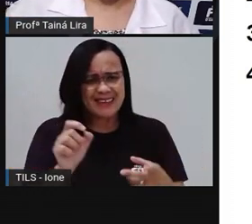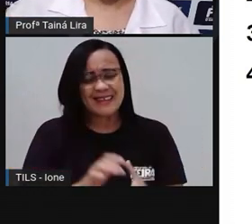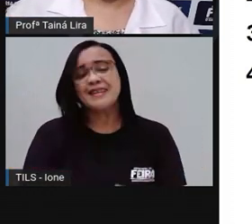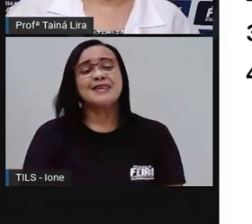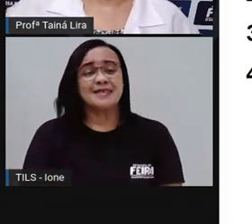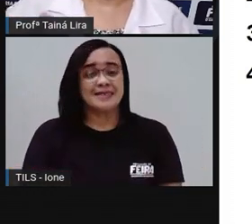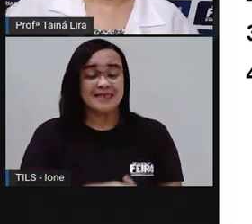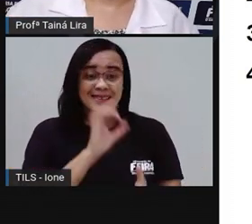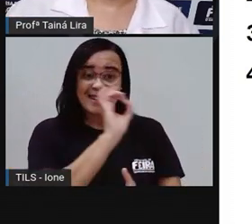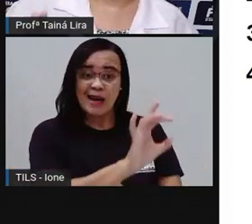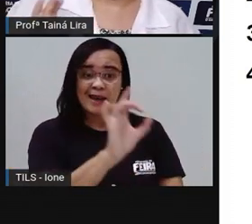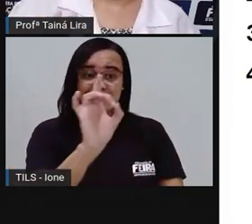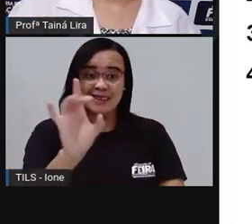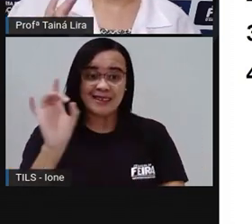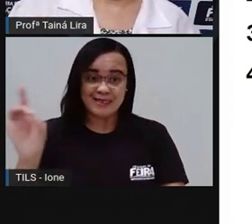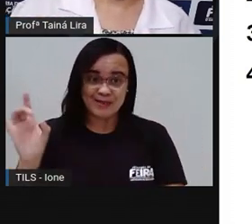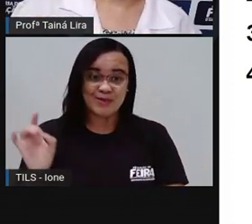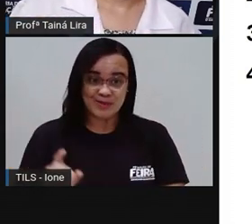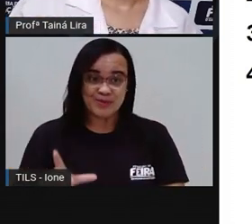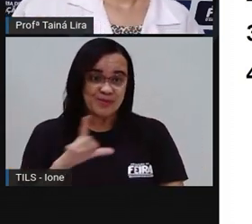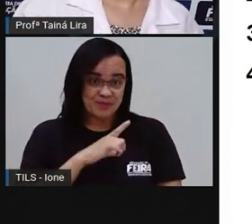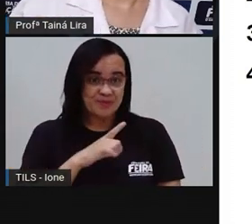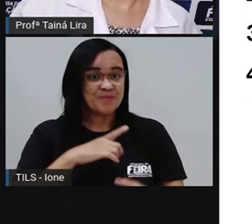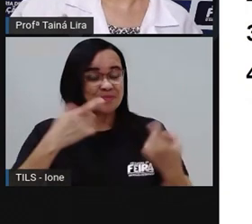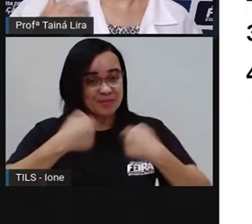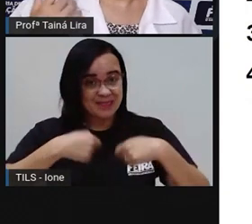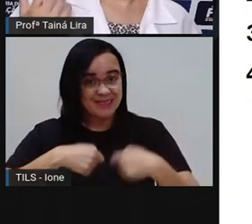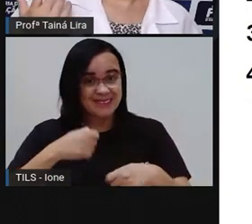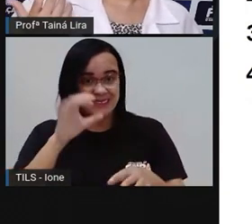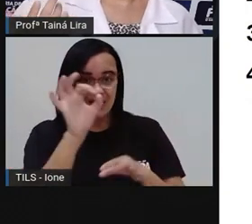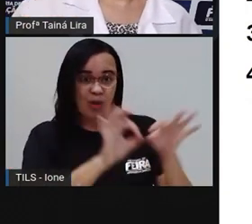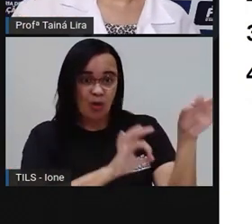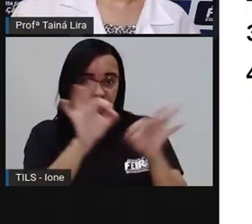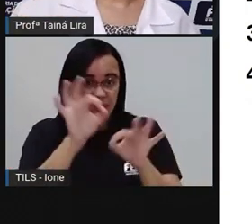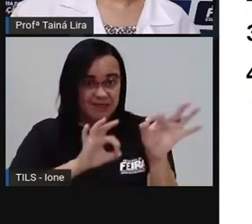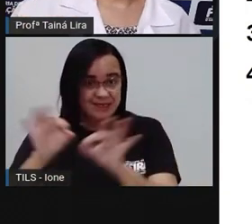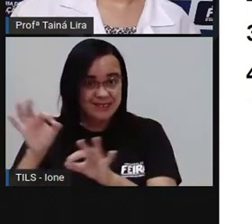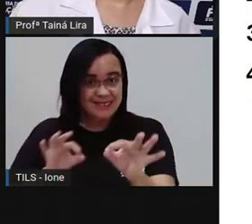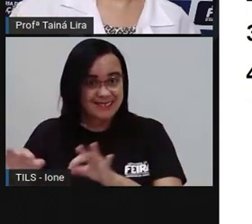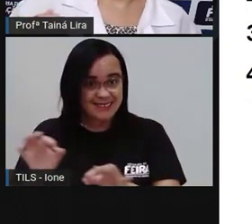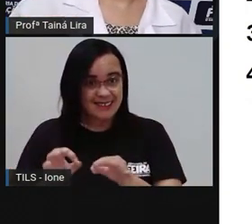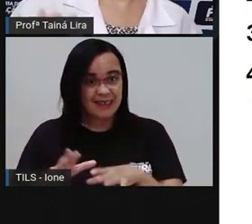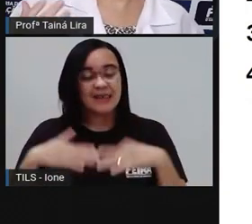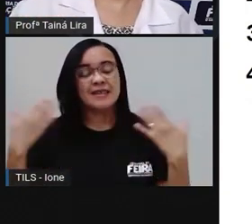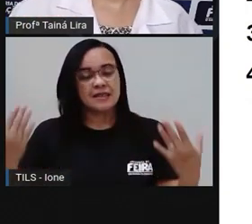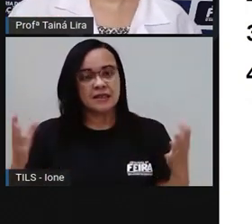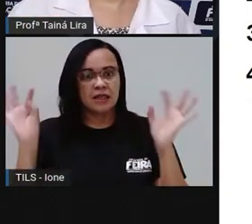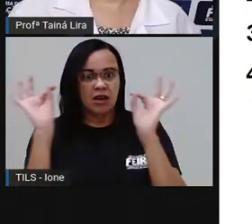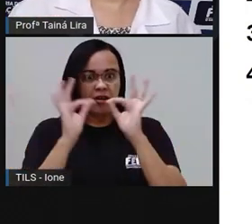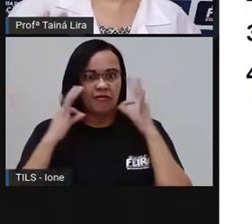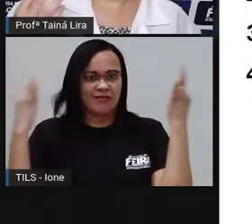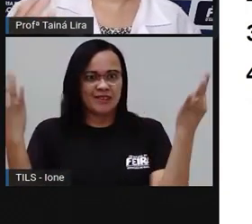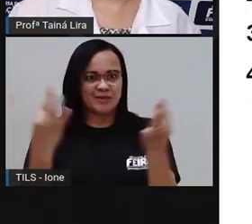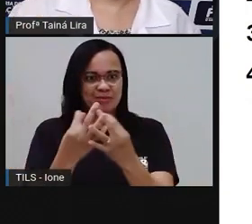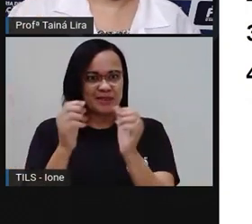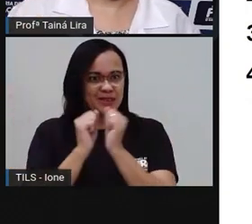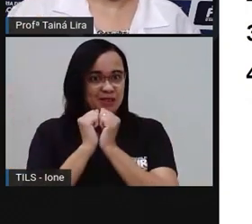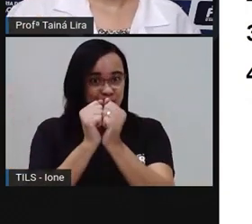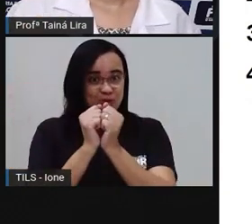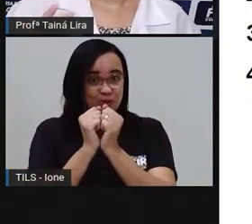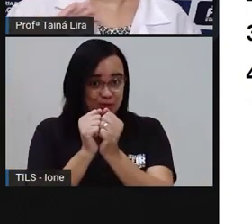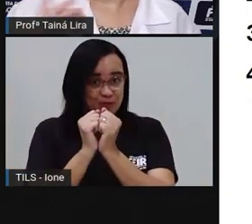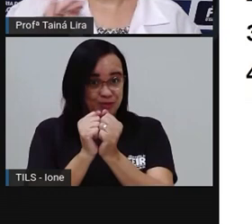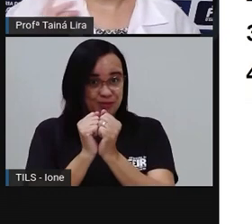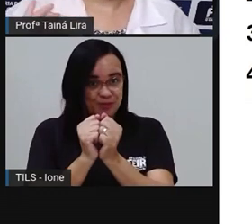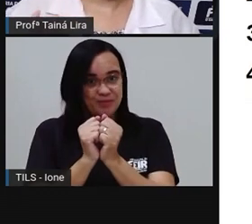apoio? Então Olha lá Por isso que a Pró falou Que vocês vão precisar da ajuda da família Então pra gravar, né? Pra fazer esse vídeo